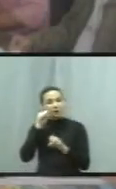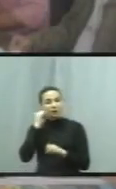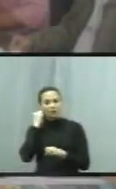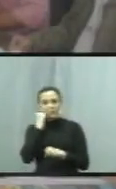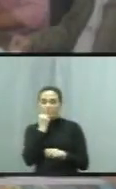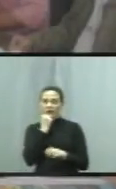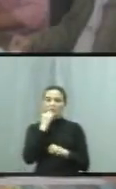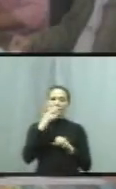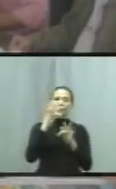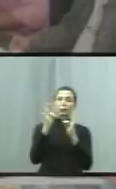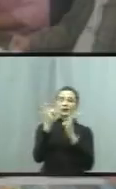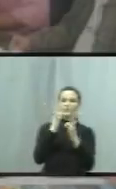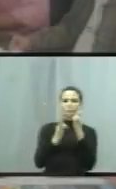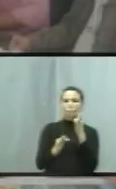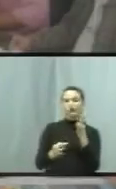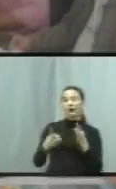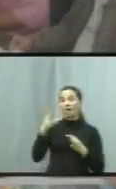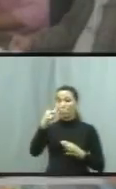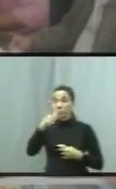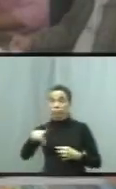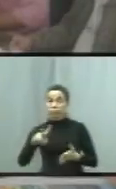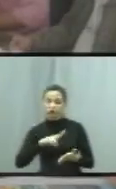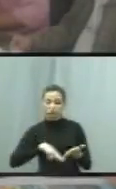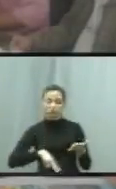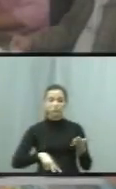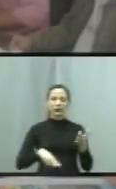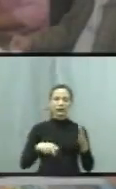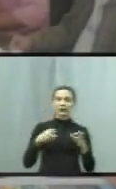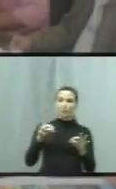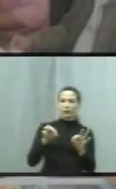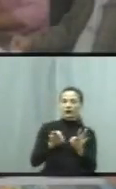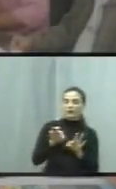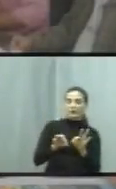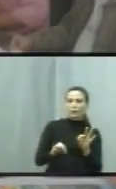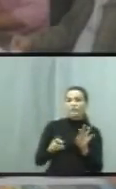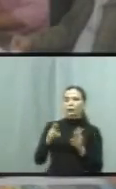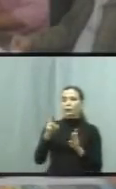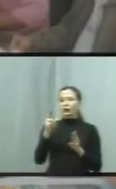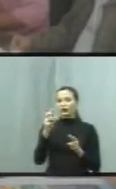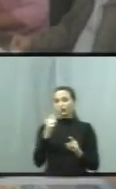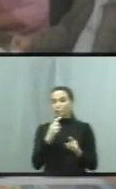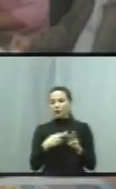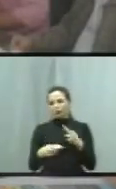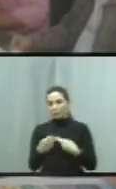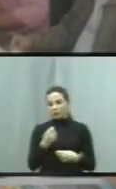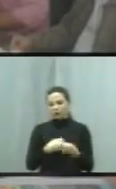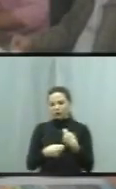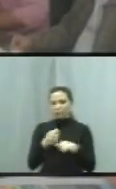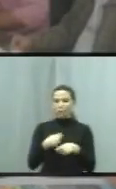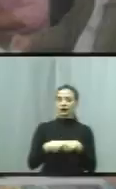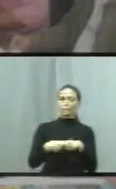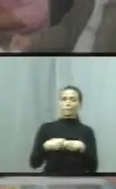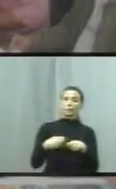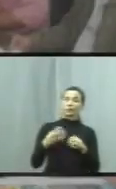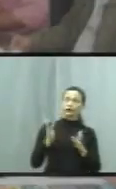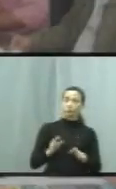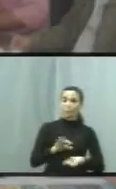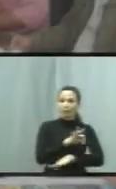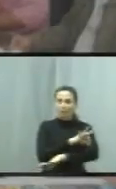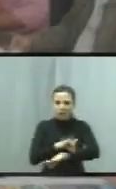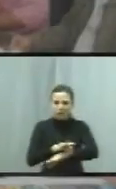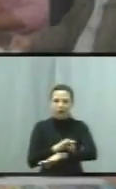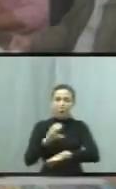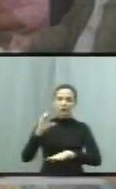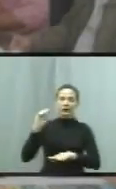do plano diretor, segunda-feira já está marcada uma nova reunião, já com o arquiteto Chico